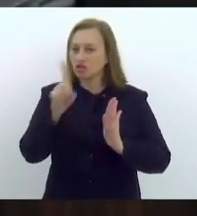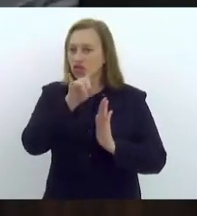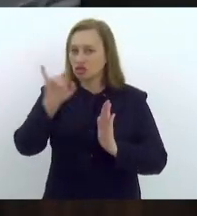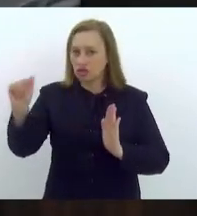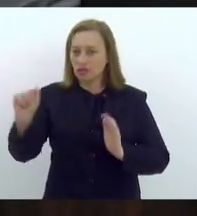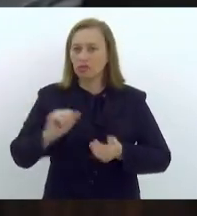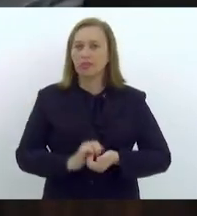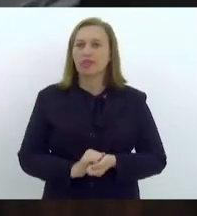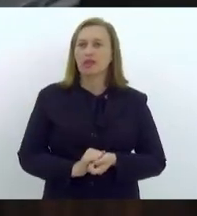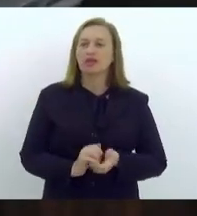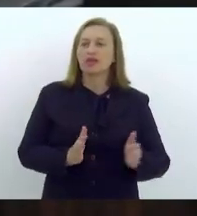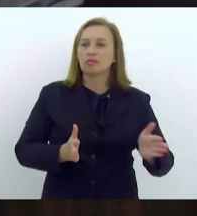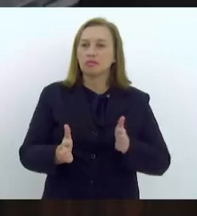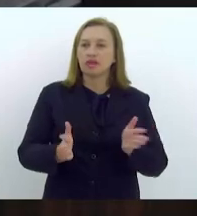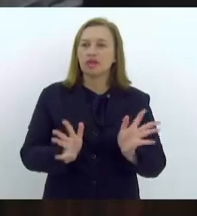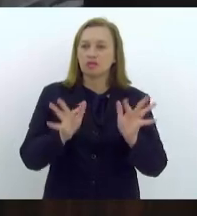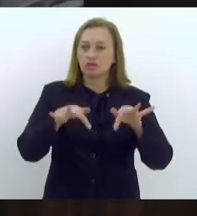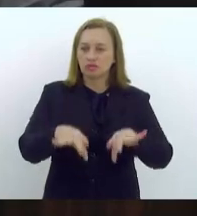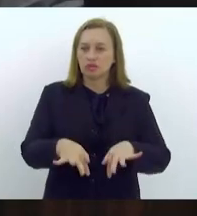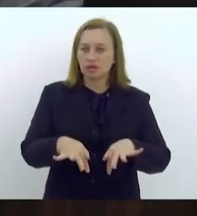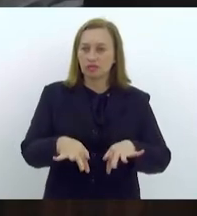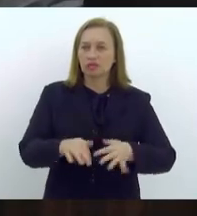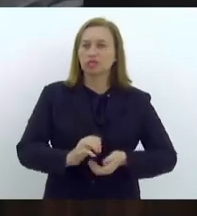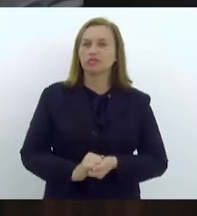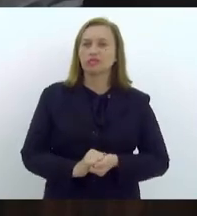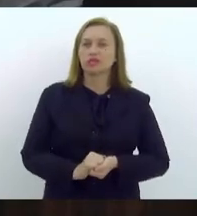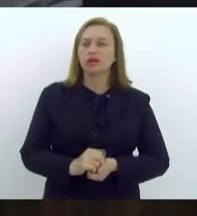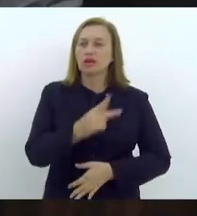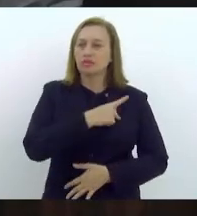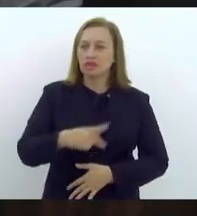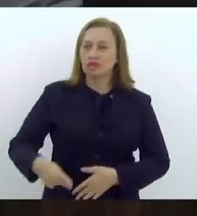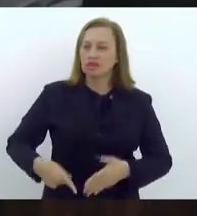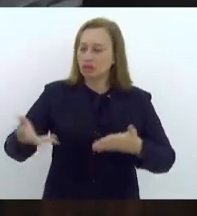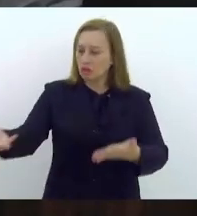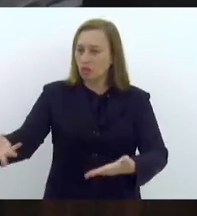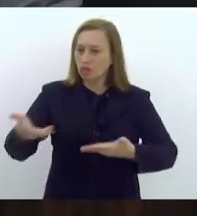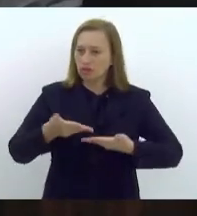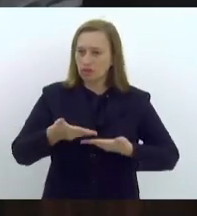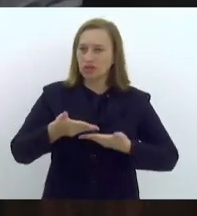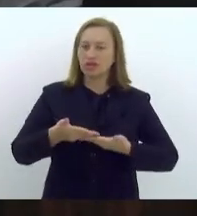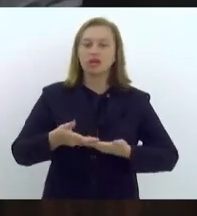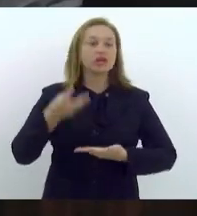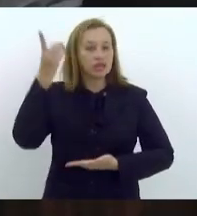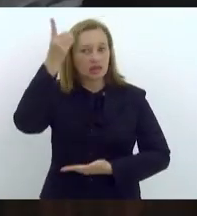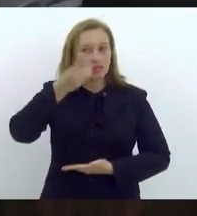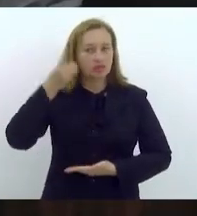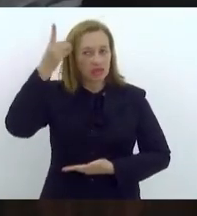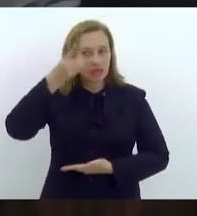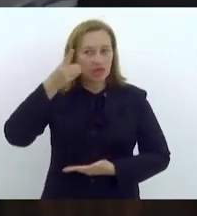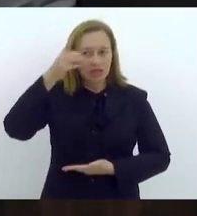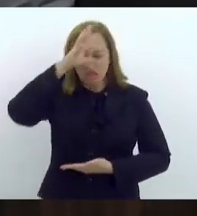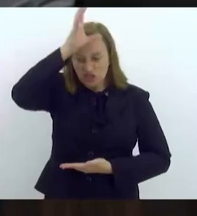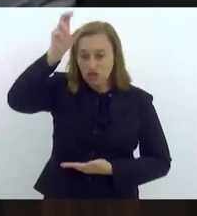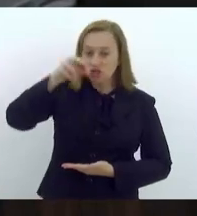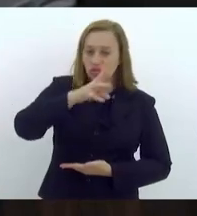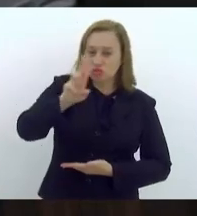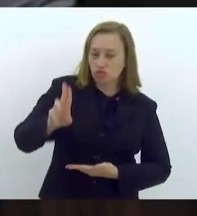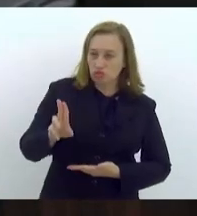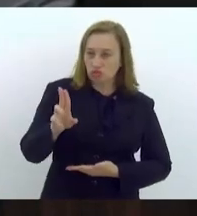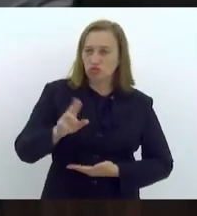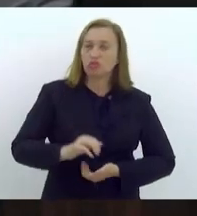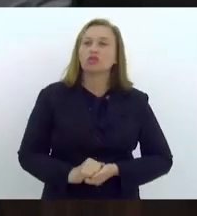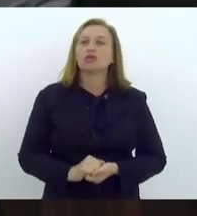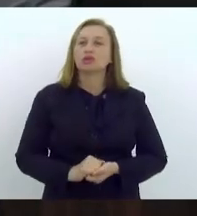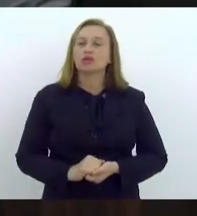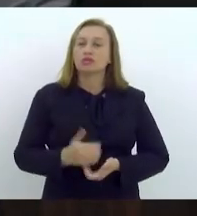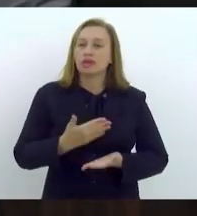ordem do dia, passo ao expediente final. A presidência convida a deputada Tia Ju para presidir